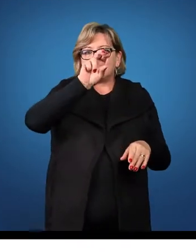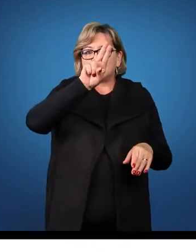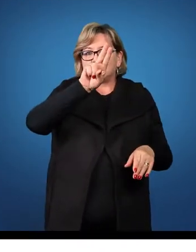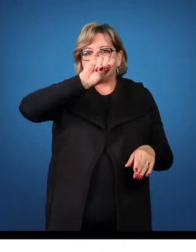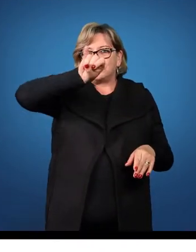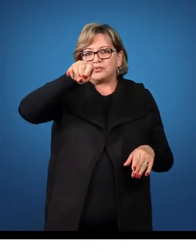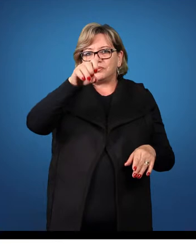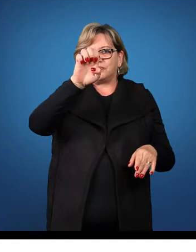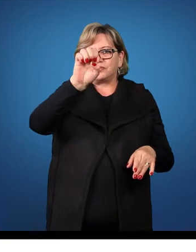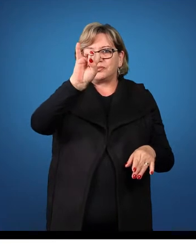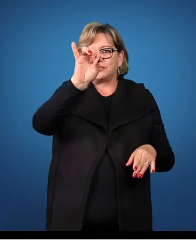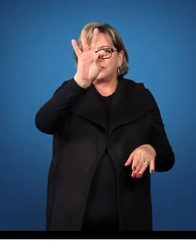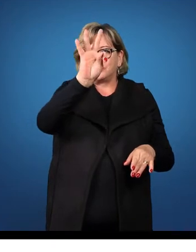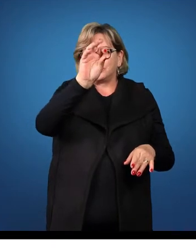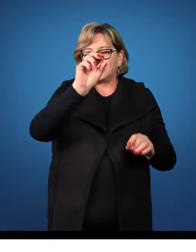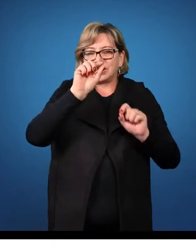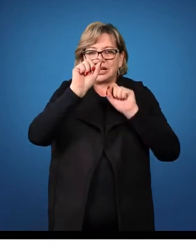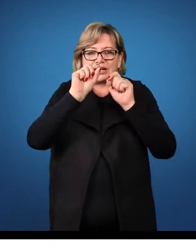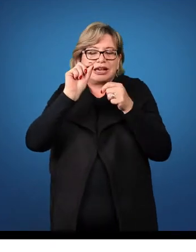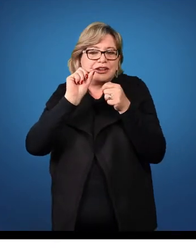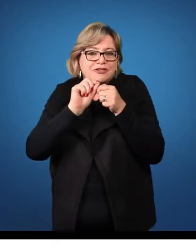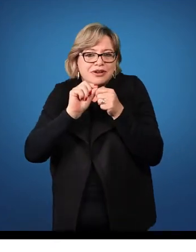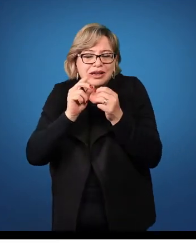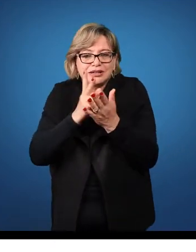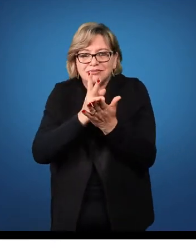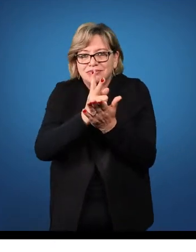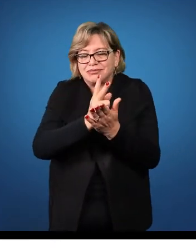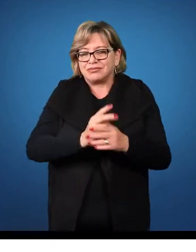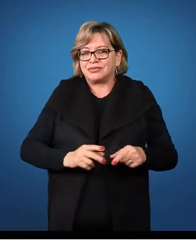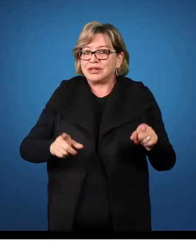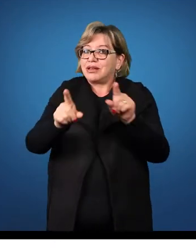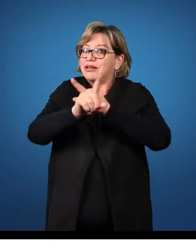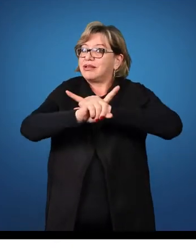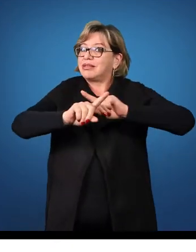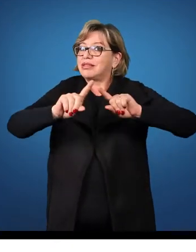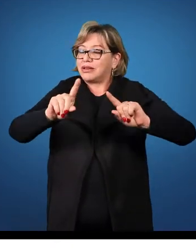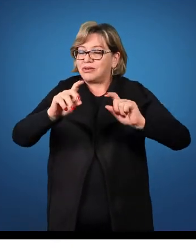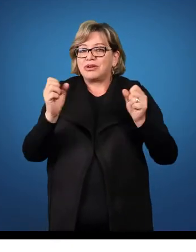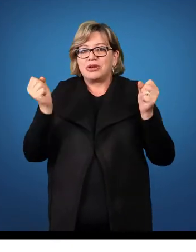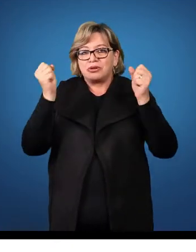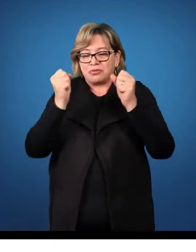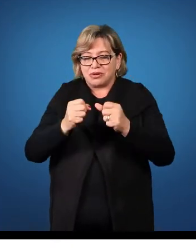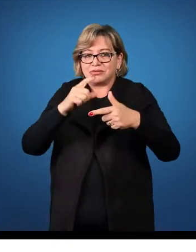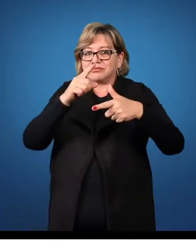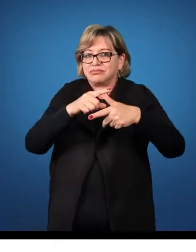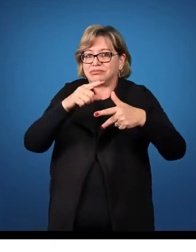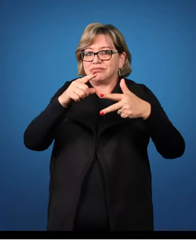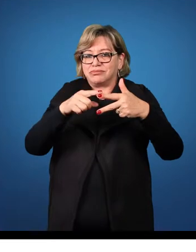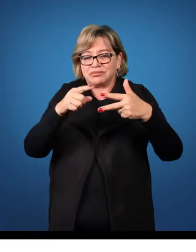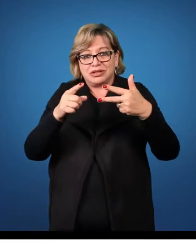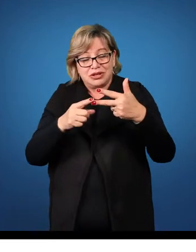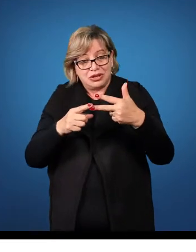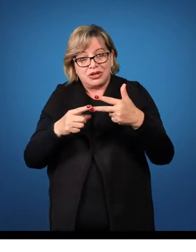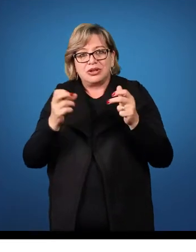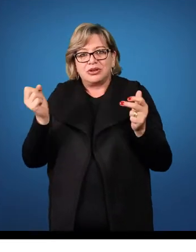que o sujeito é aquele que pratica a ação. Não, o sujeito ele pode ser aquele que pratica a ação, ele pode ser